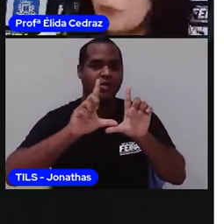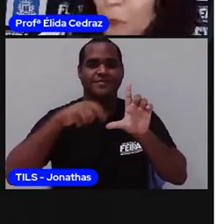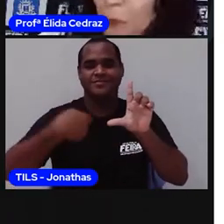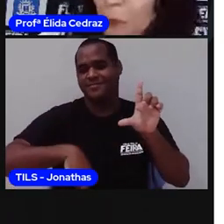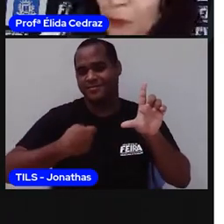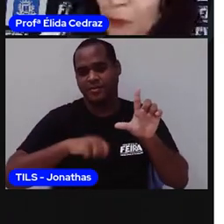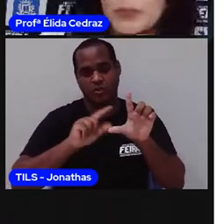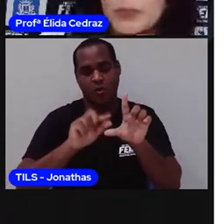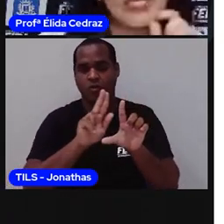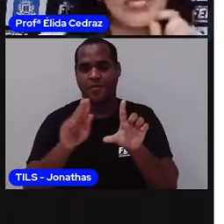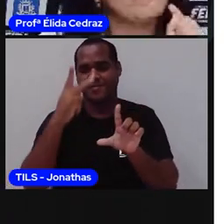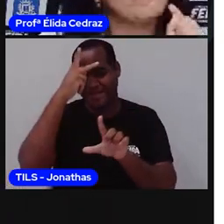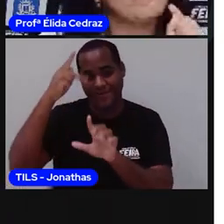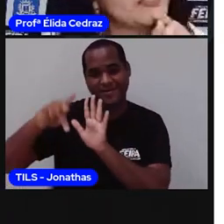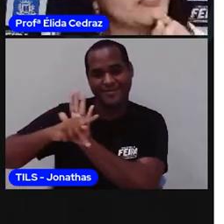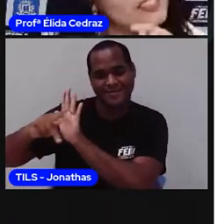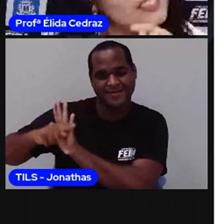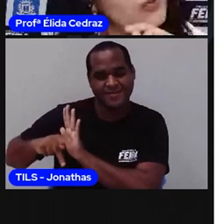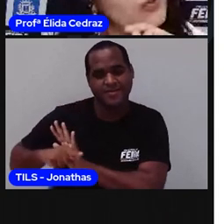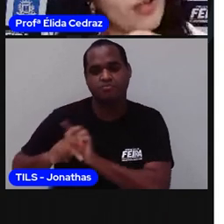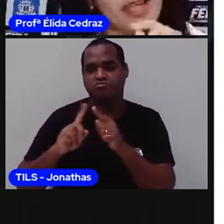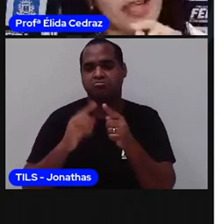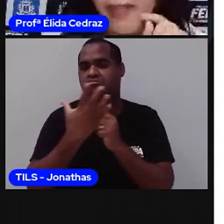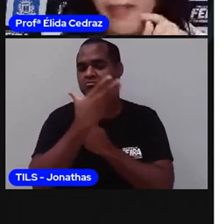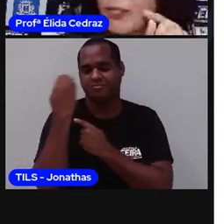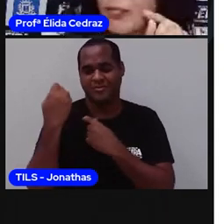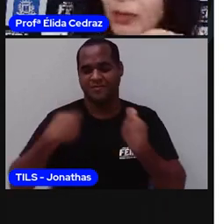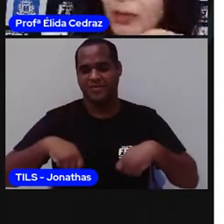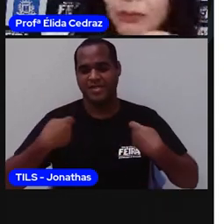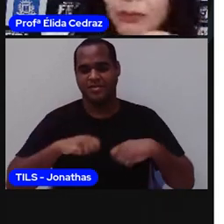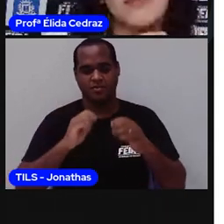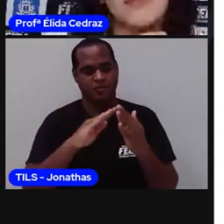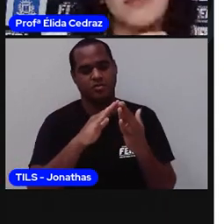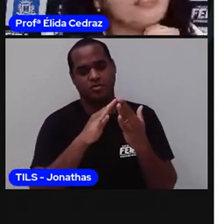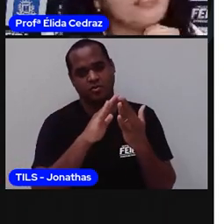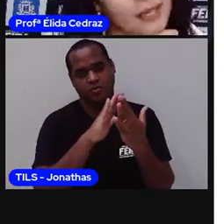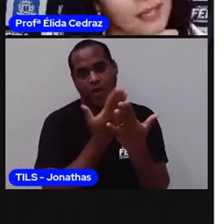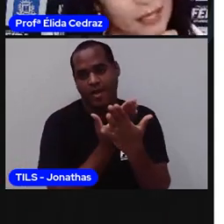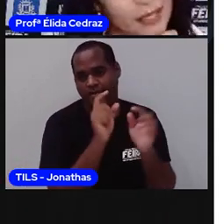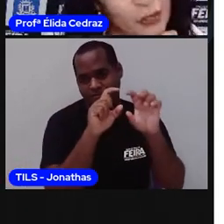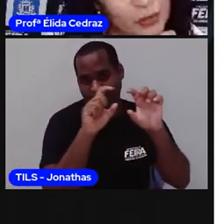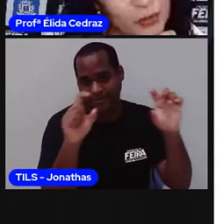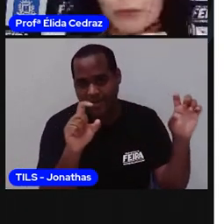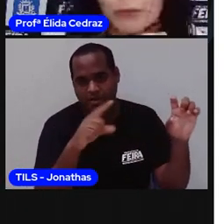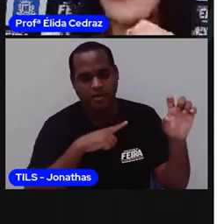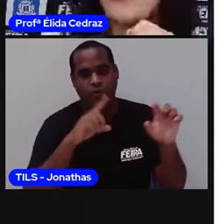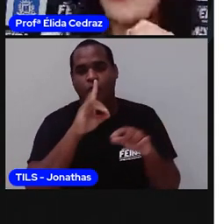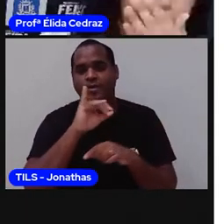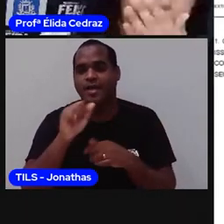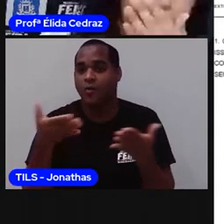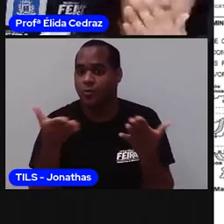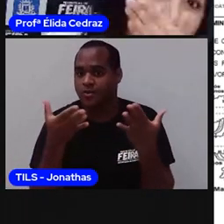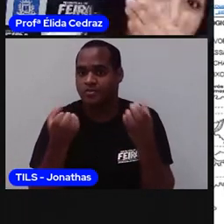porque são nomes próprios. Não esqueça de colocar a sua turma e a data de hoje.